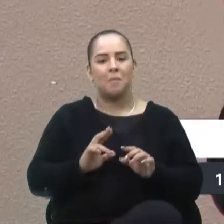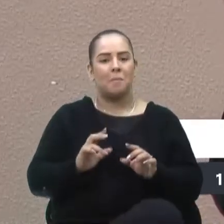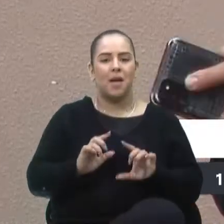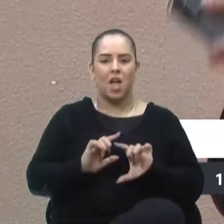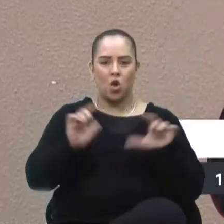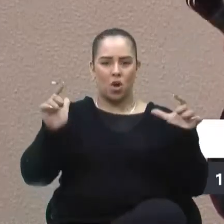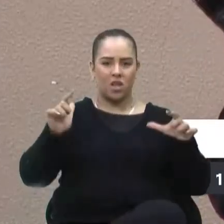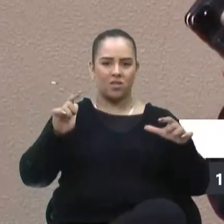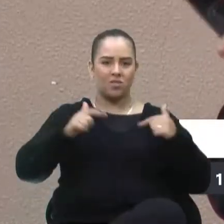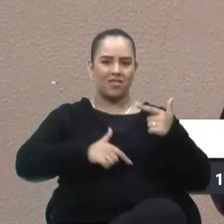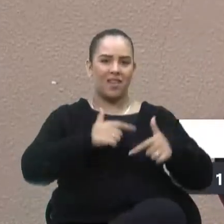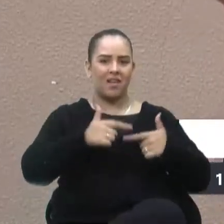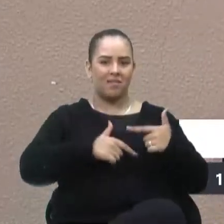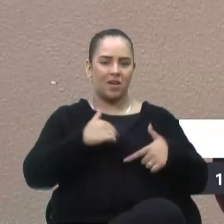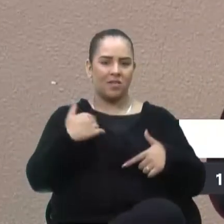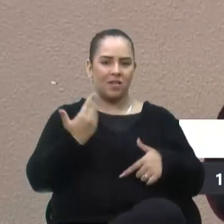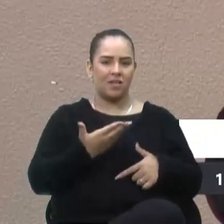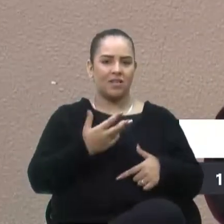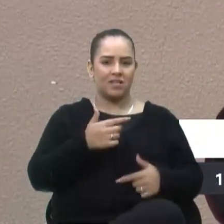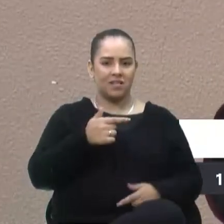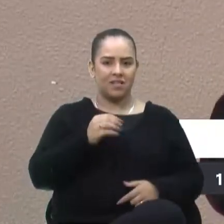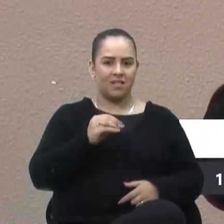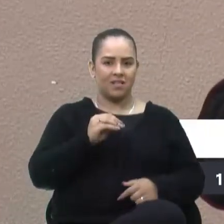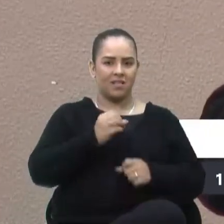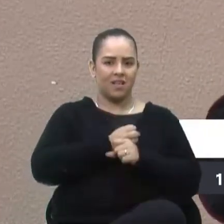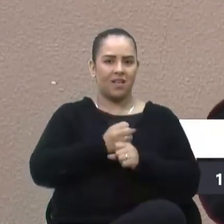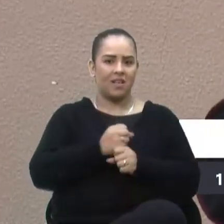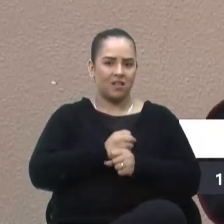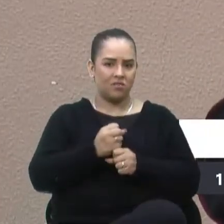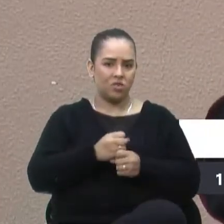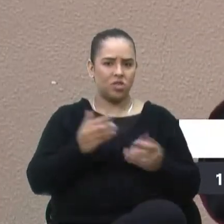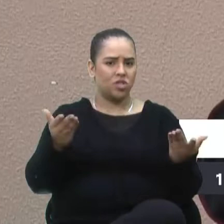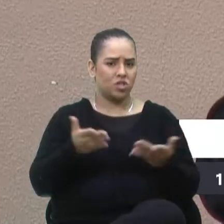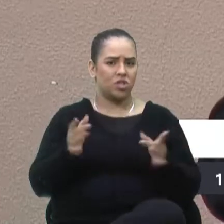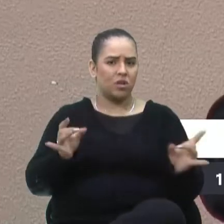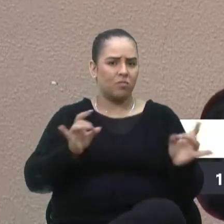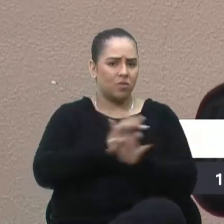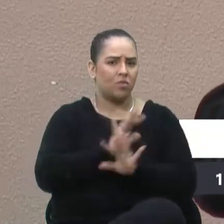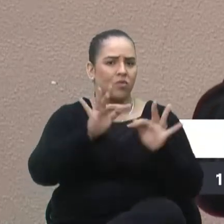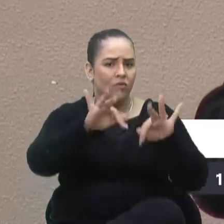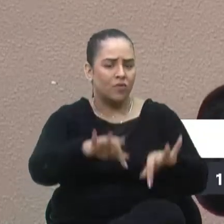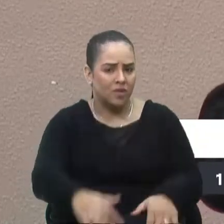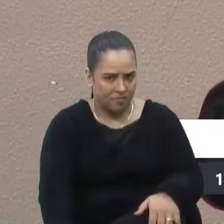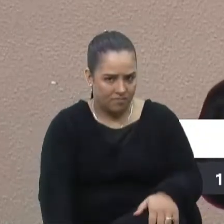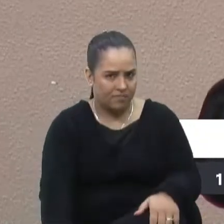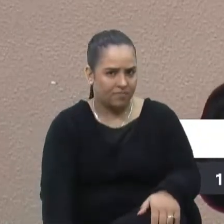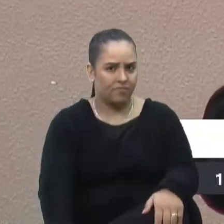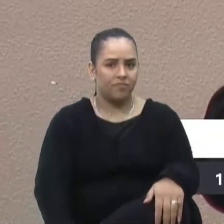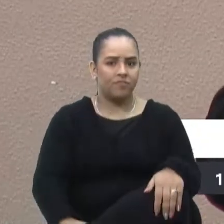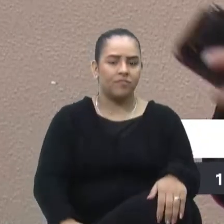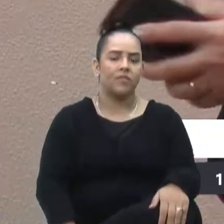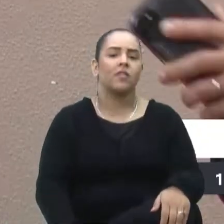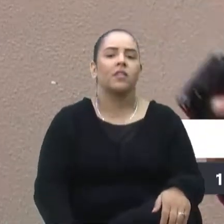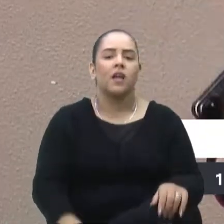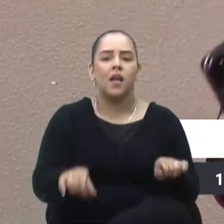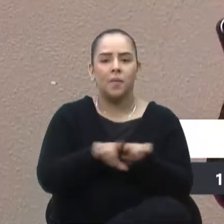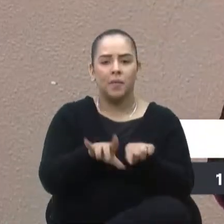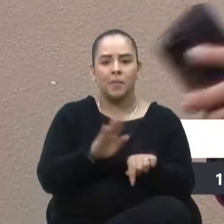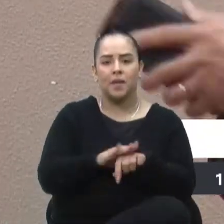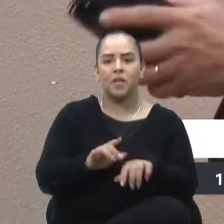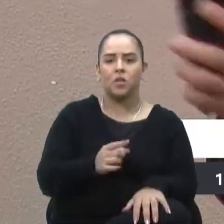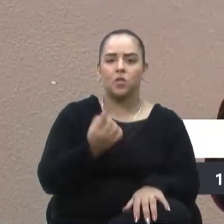270 funcionários, 70 anos do Moinhos, já se passou. Outro que contribuiu muito, contribuiu e nunca